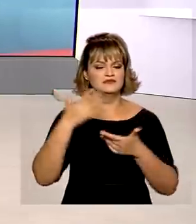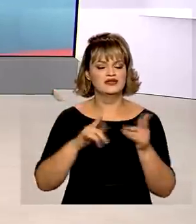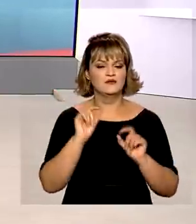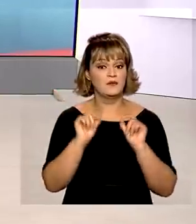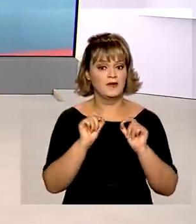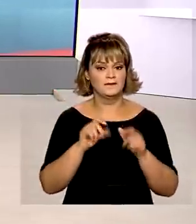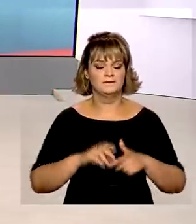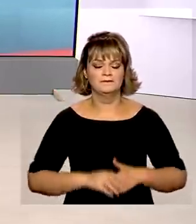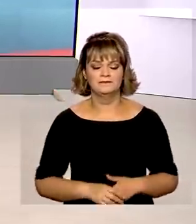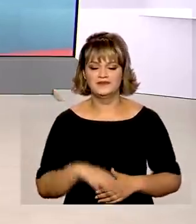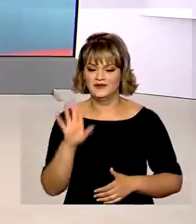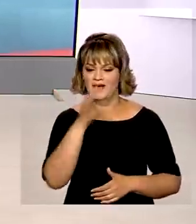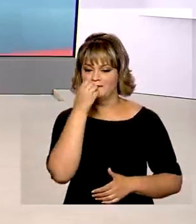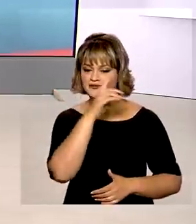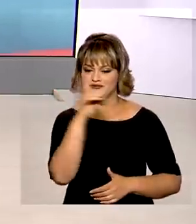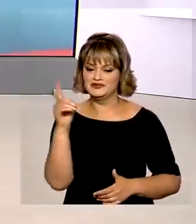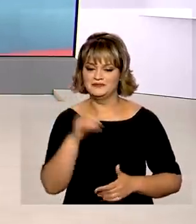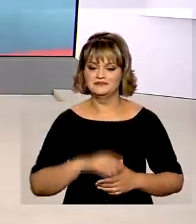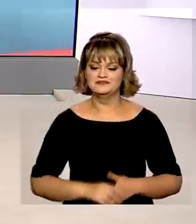dia!